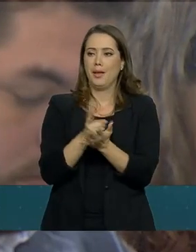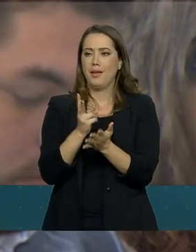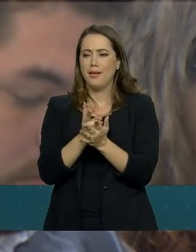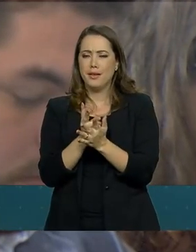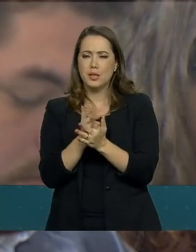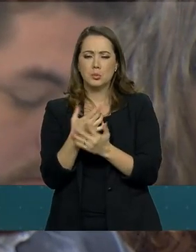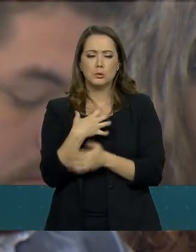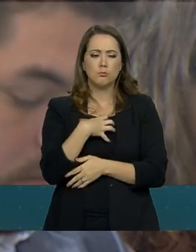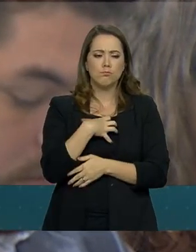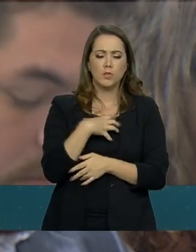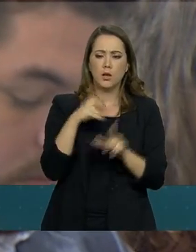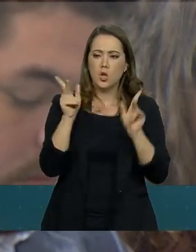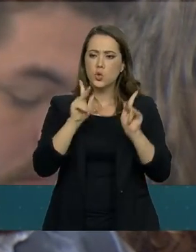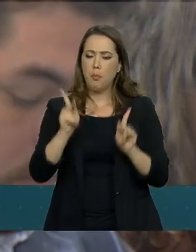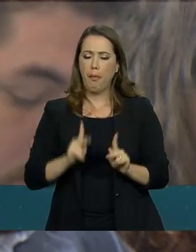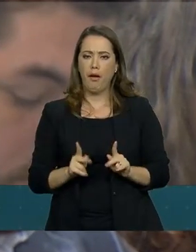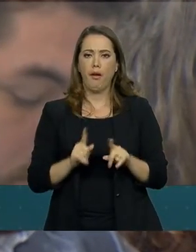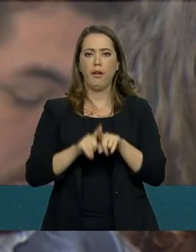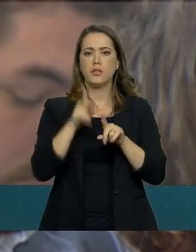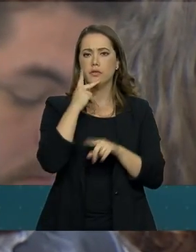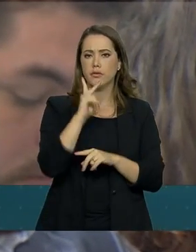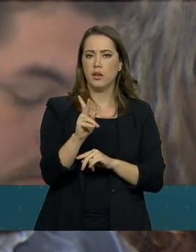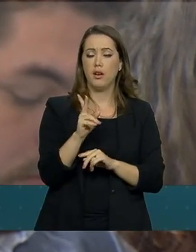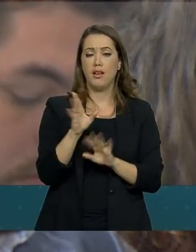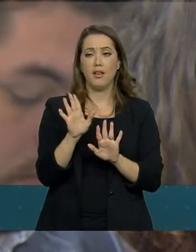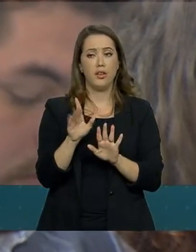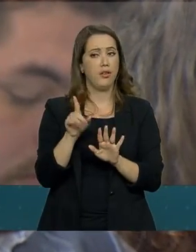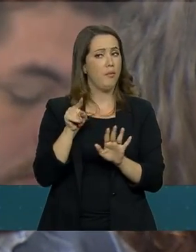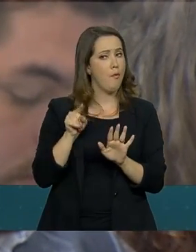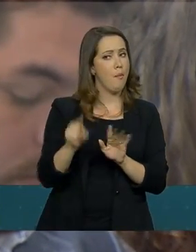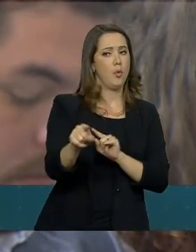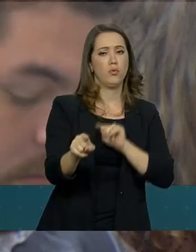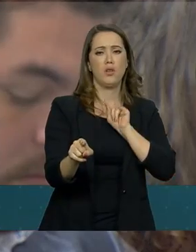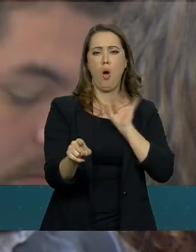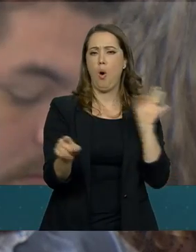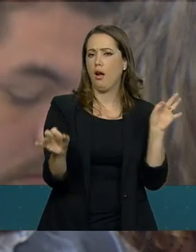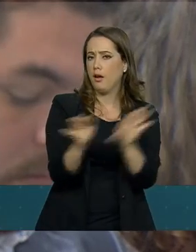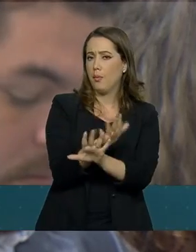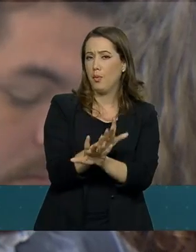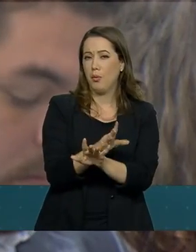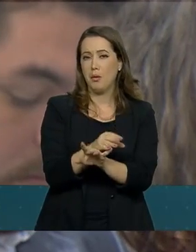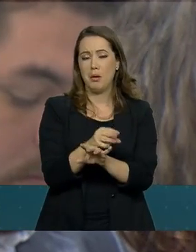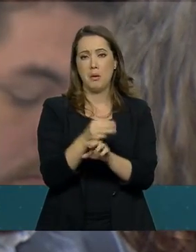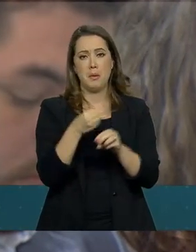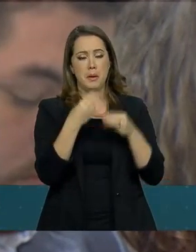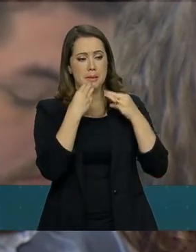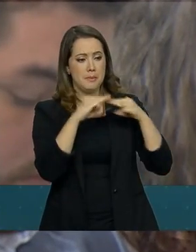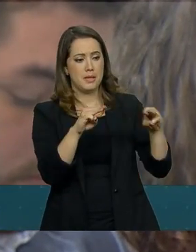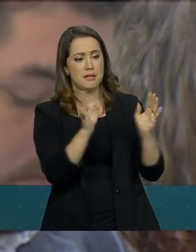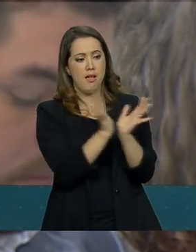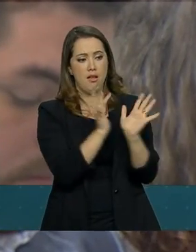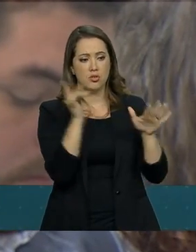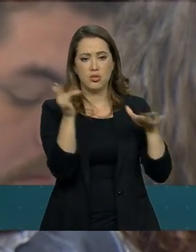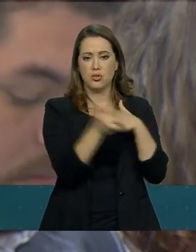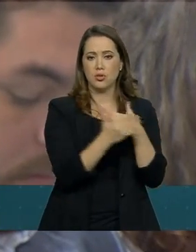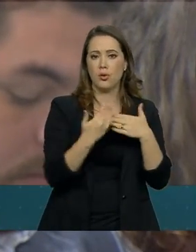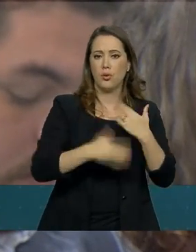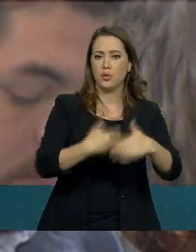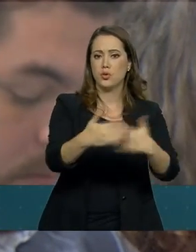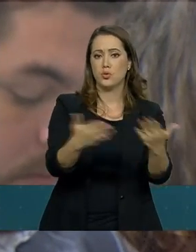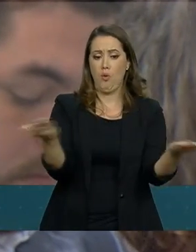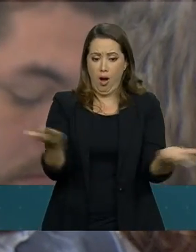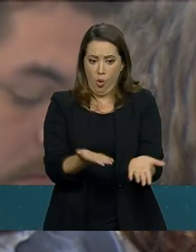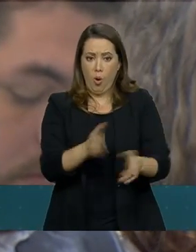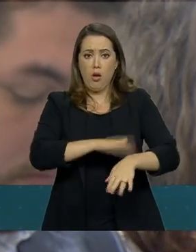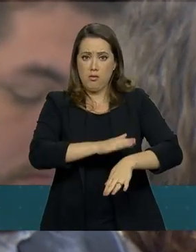de pacificar e essas declarações de que haveria um ponto final, as mensagens continuam, continuam neste momento, inclusive, e eu queria uma